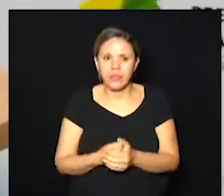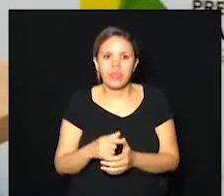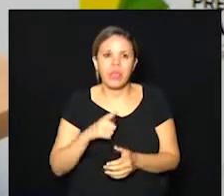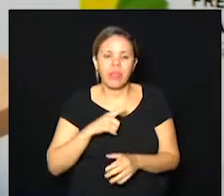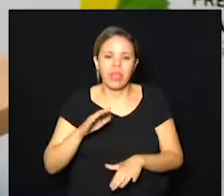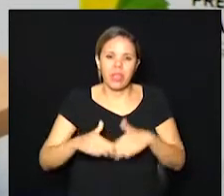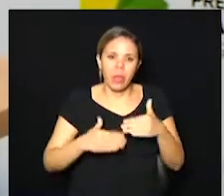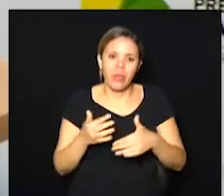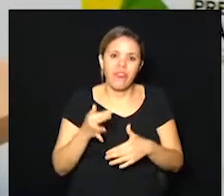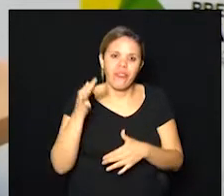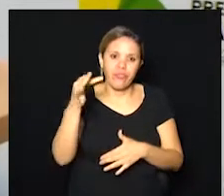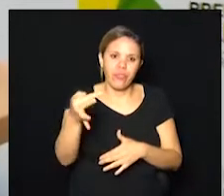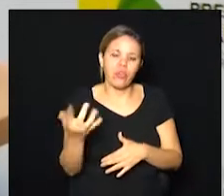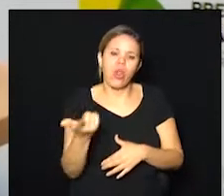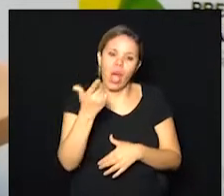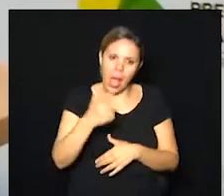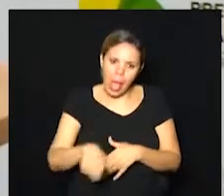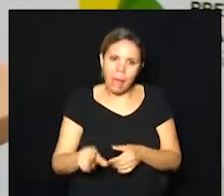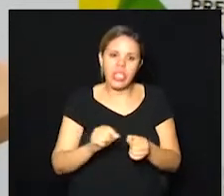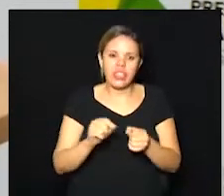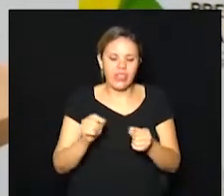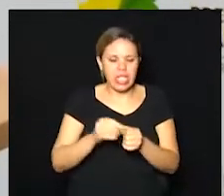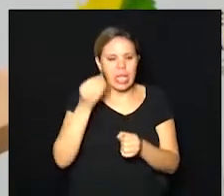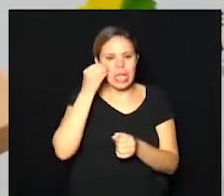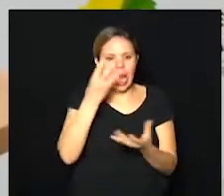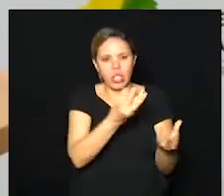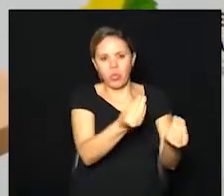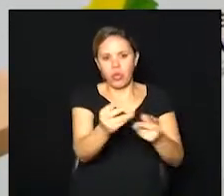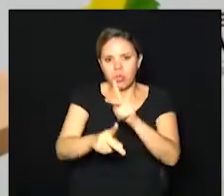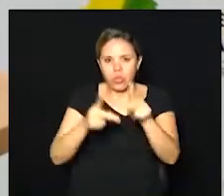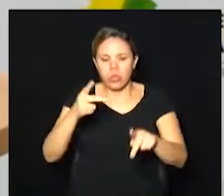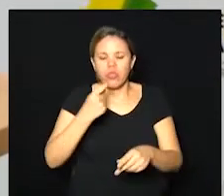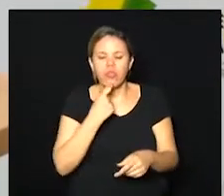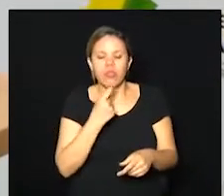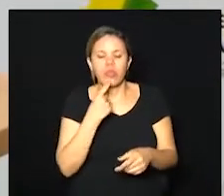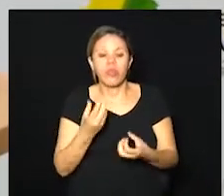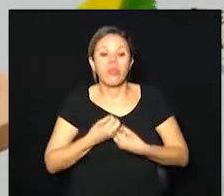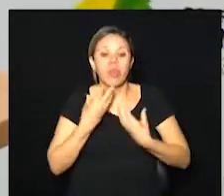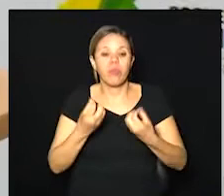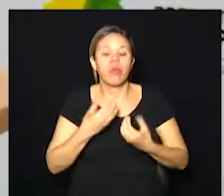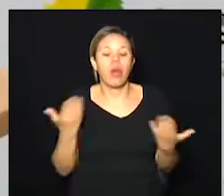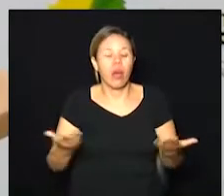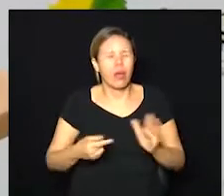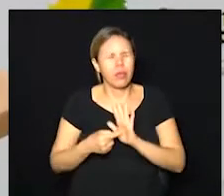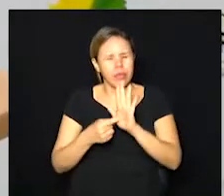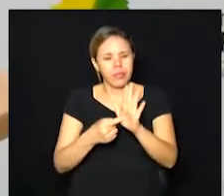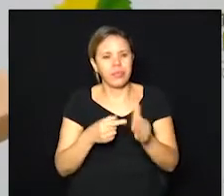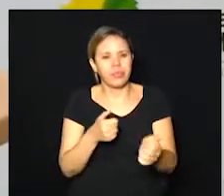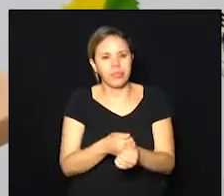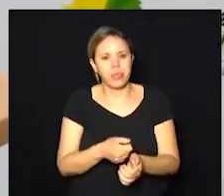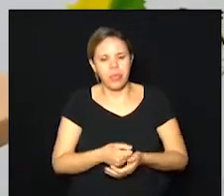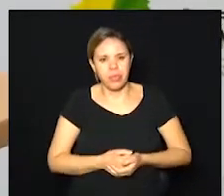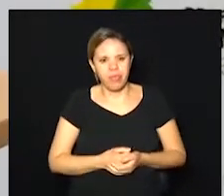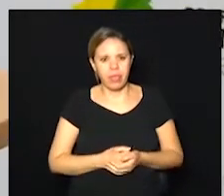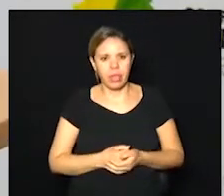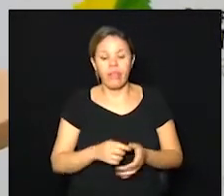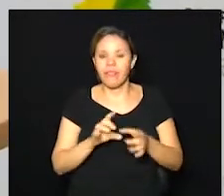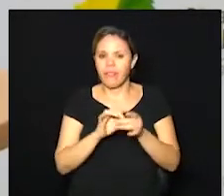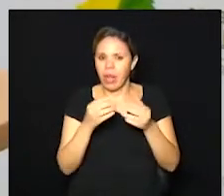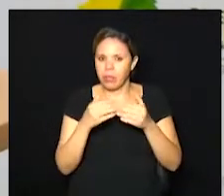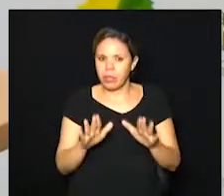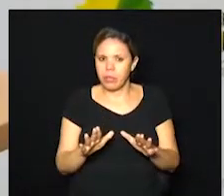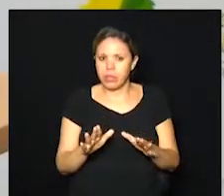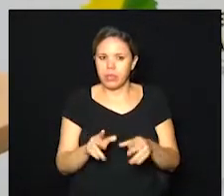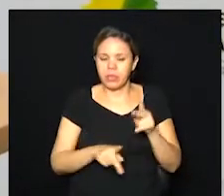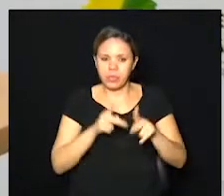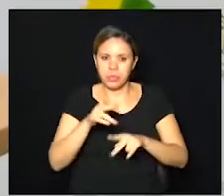previsão futura de repetir esse processo. E os dados que nós vamos apresentar daqui a pouco vai permitir que